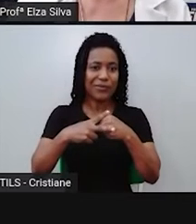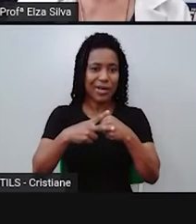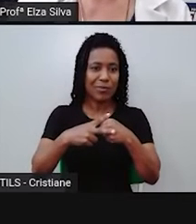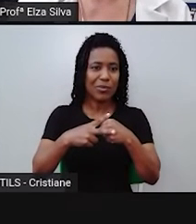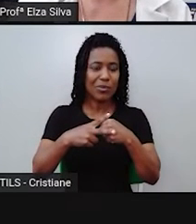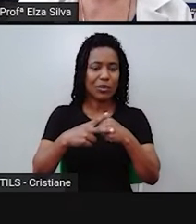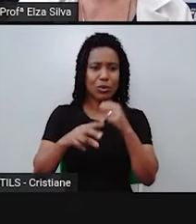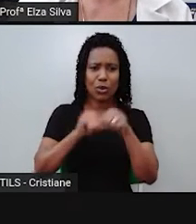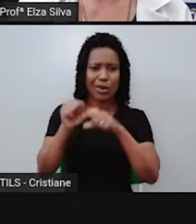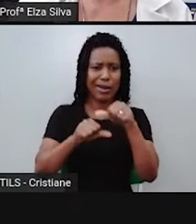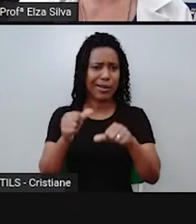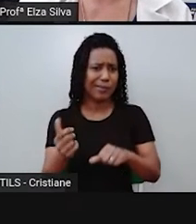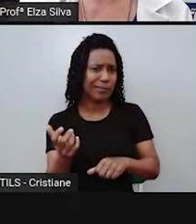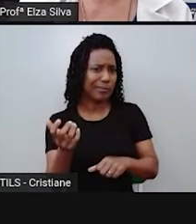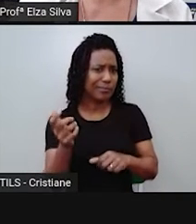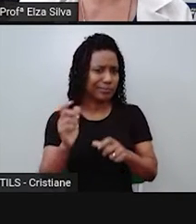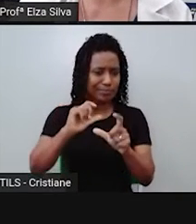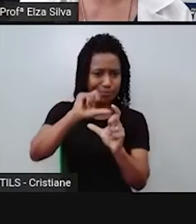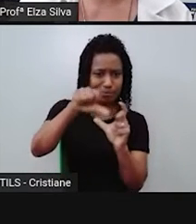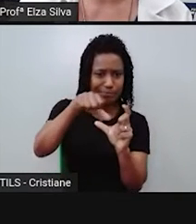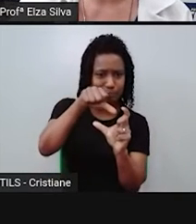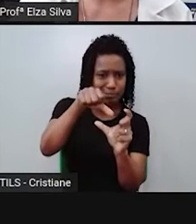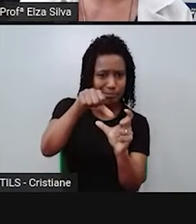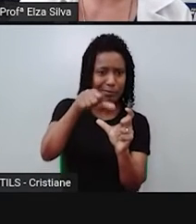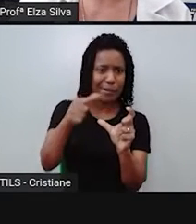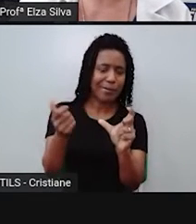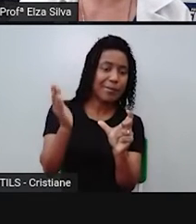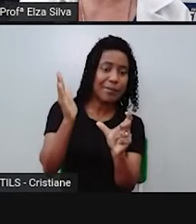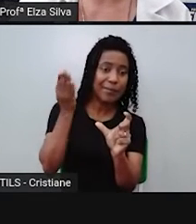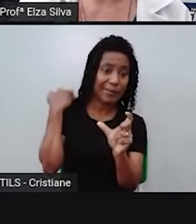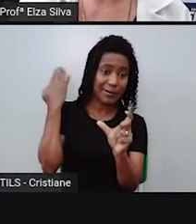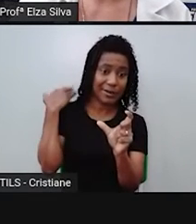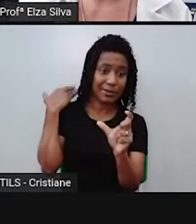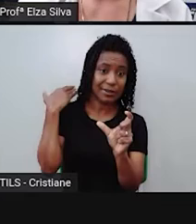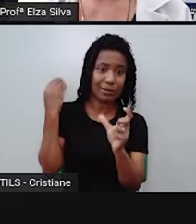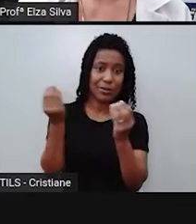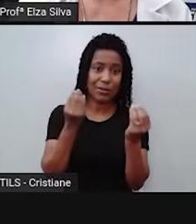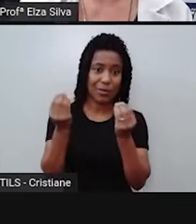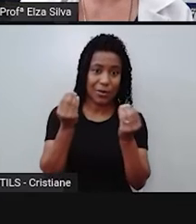O verbo na sua forma original é want, termina em T.